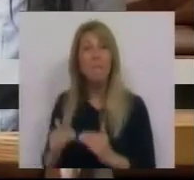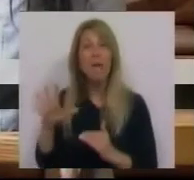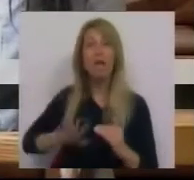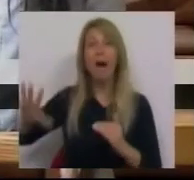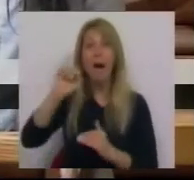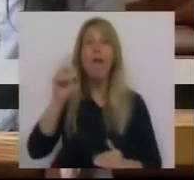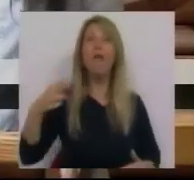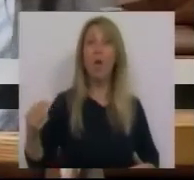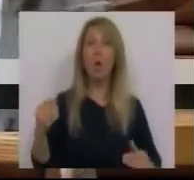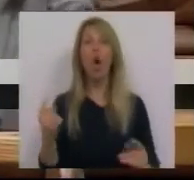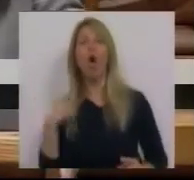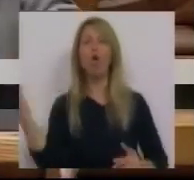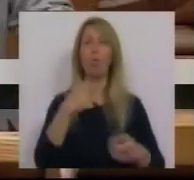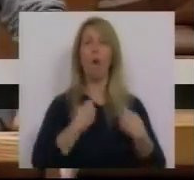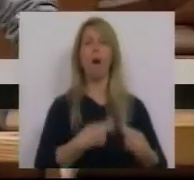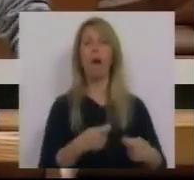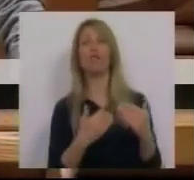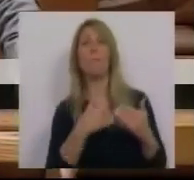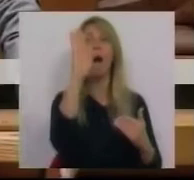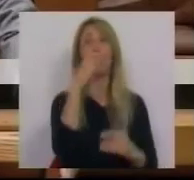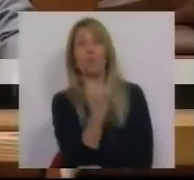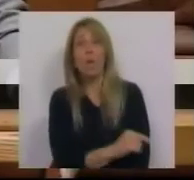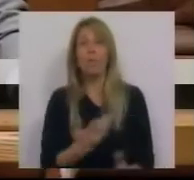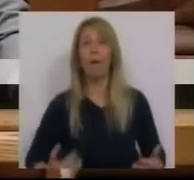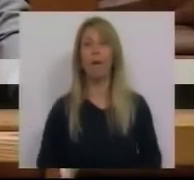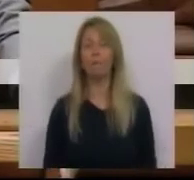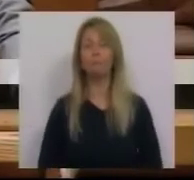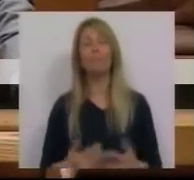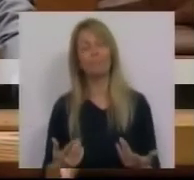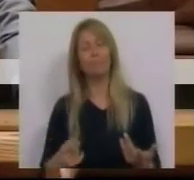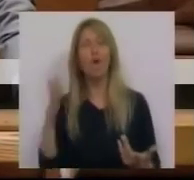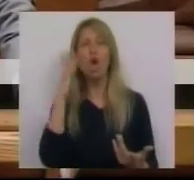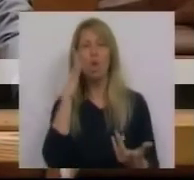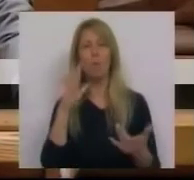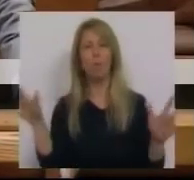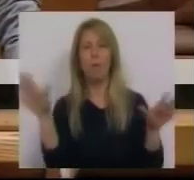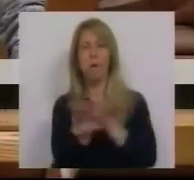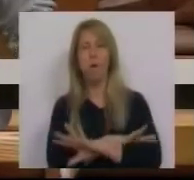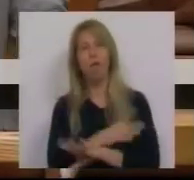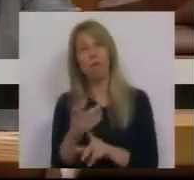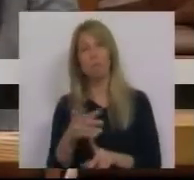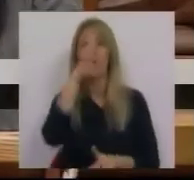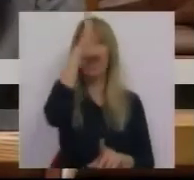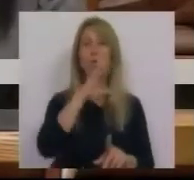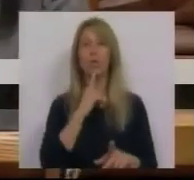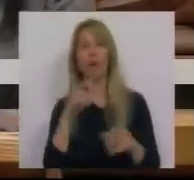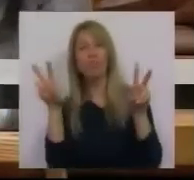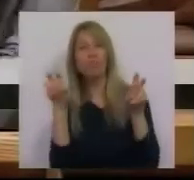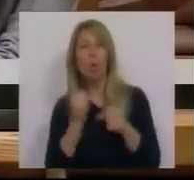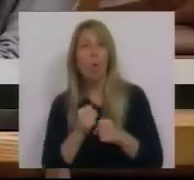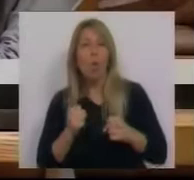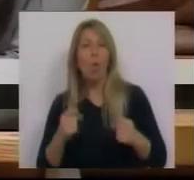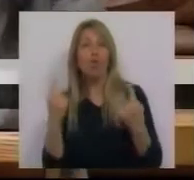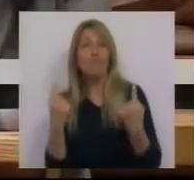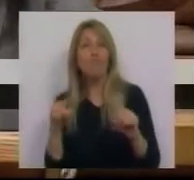vivemos todos acima das nossas possibilidades. Números mil vezes deturpados sobre um suposto Estado gordo que só existe nas mistificações da